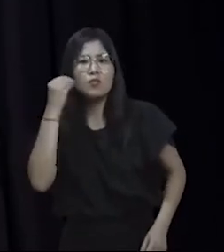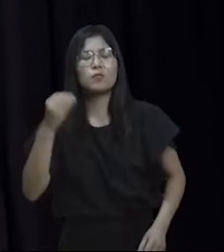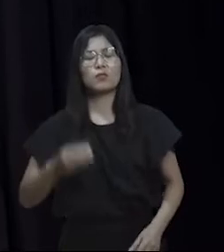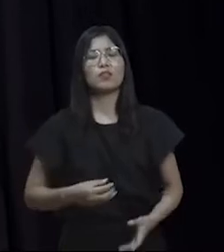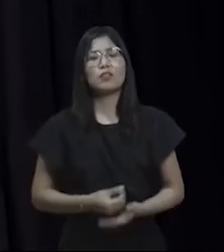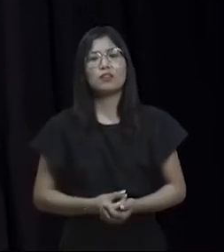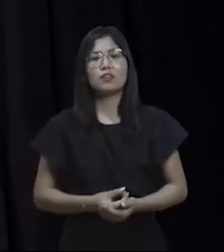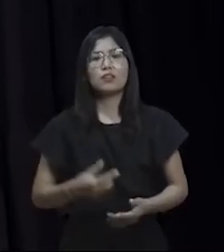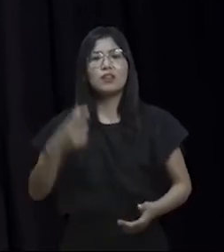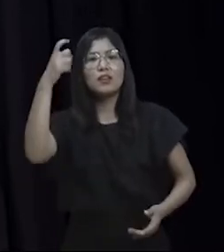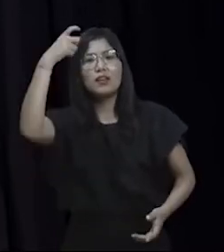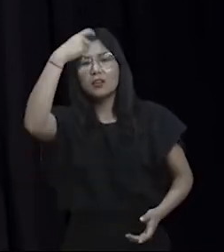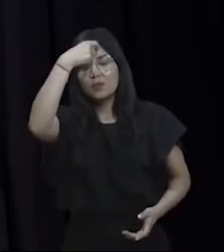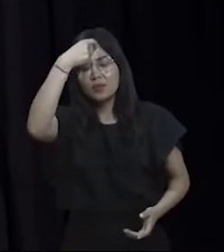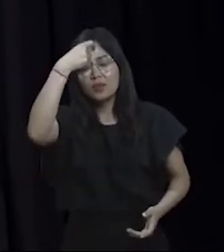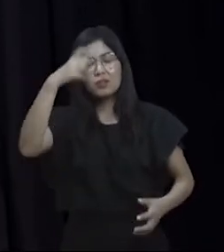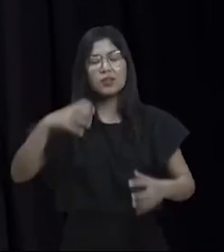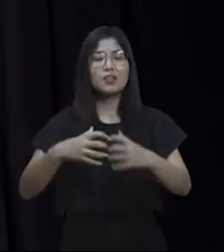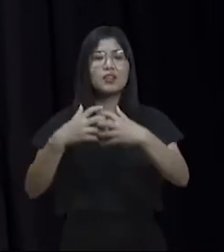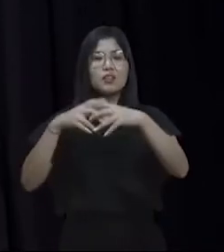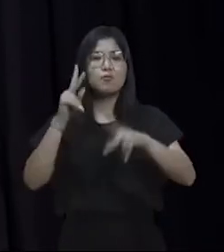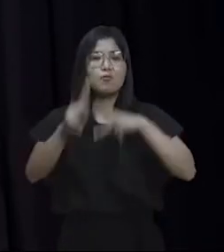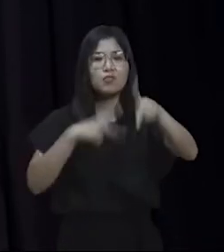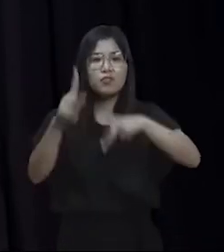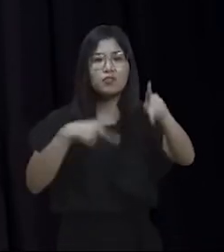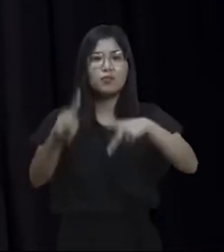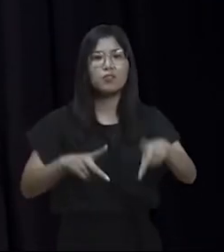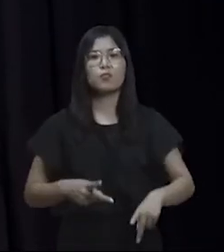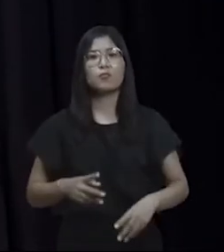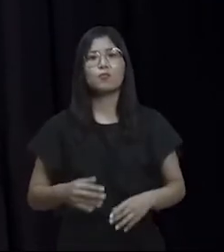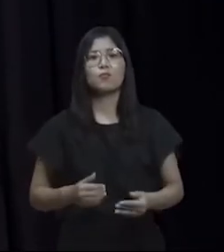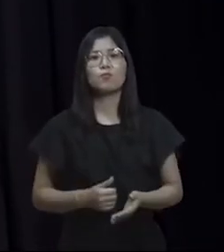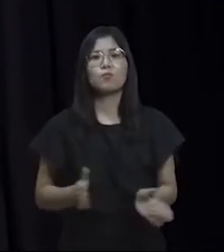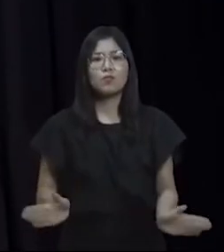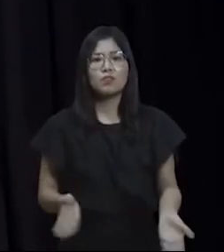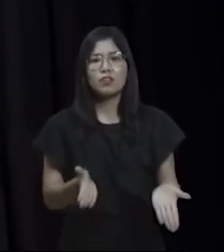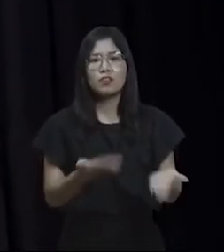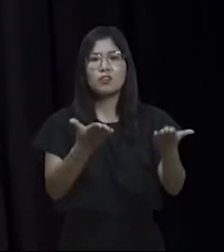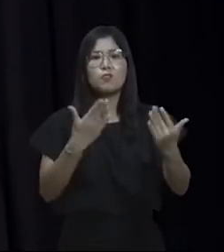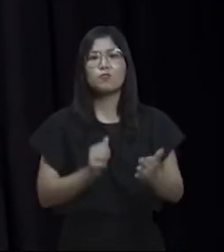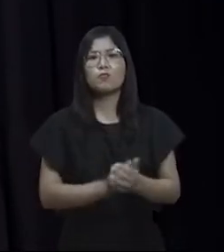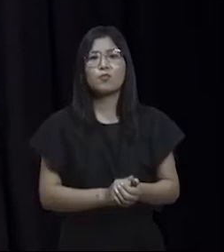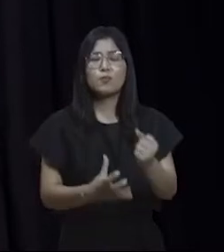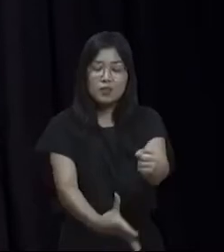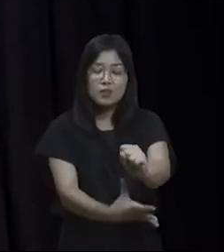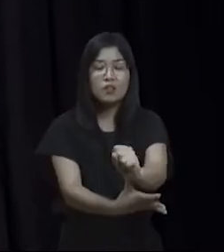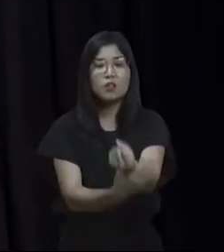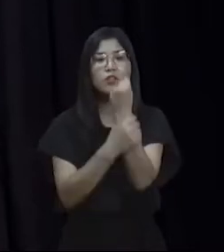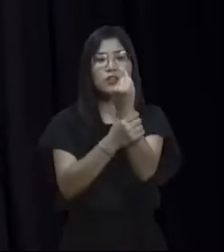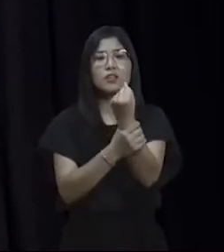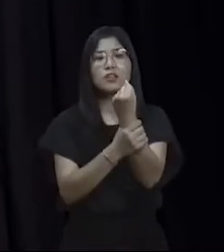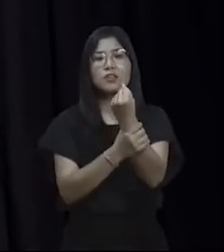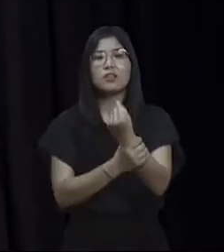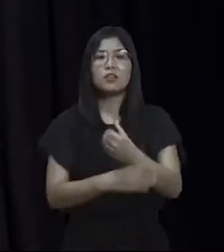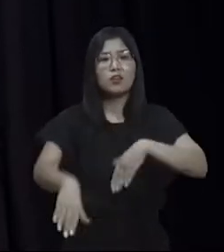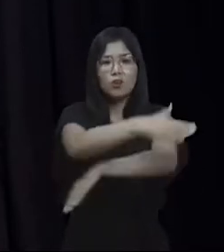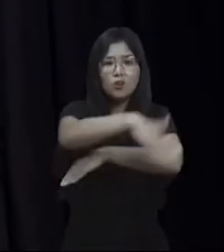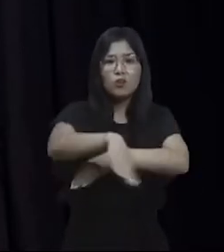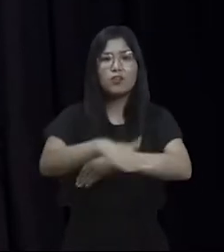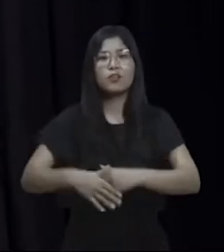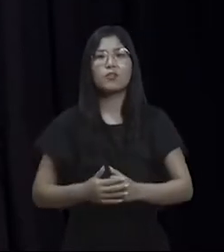na cabeça da população brasileira, através de um tratamento precoce que poderia estar seguro nas ruas quando não estava.